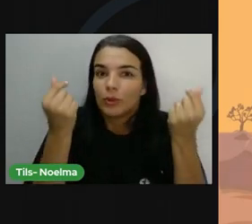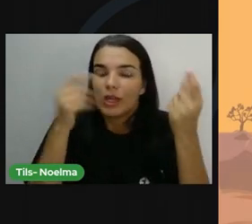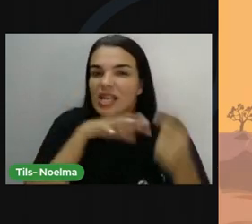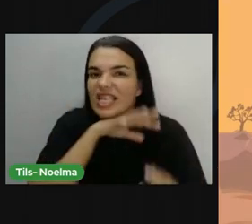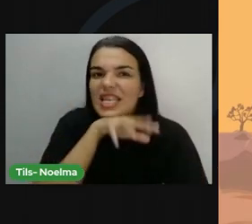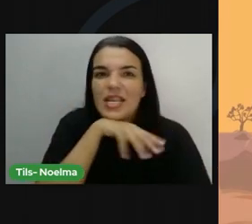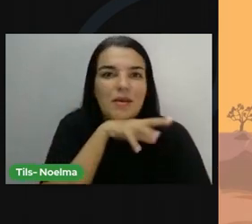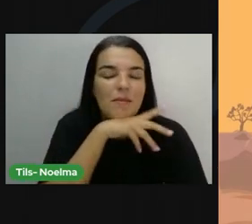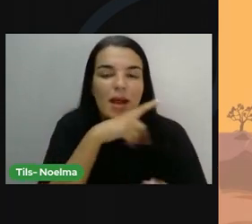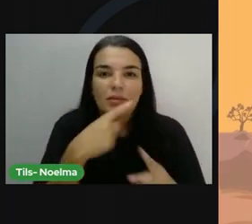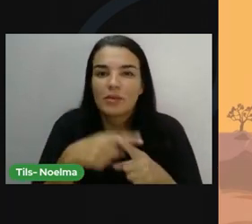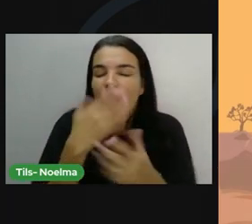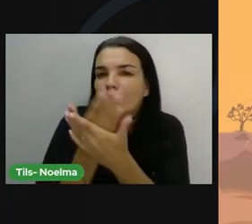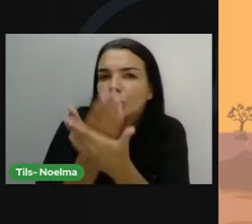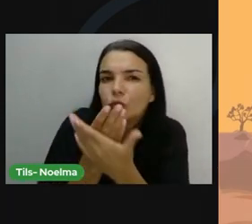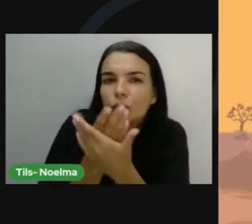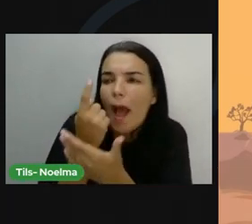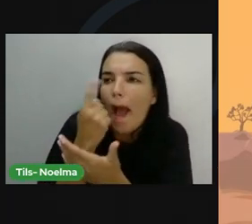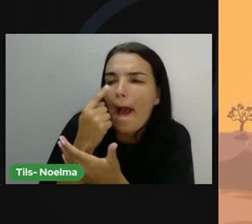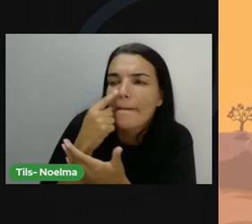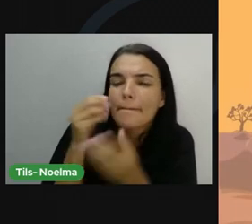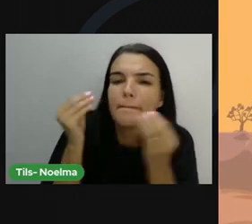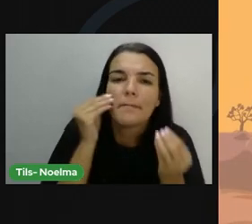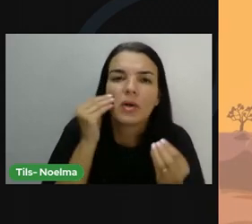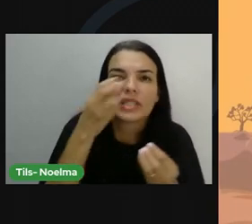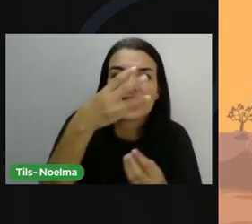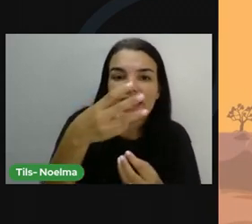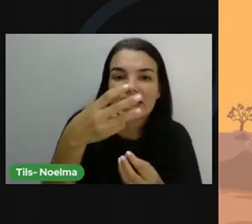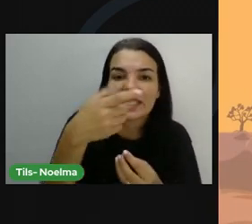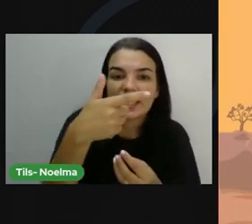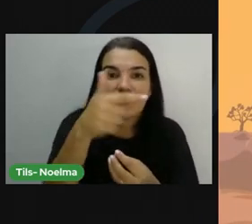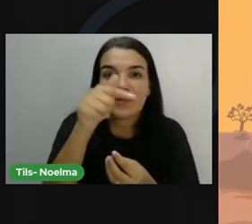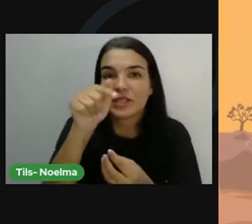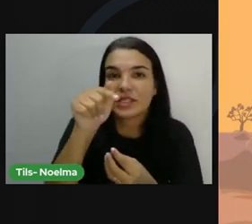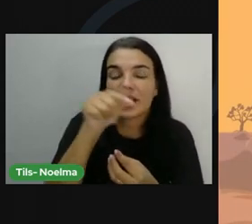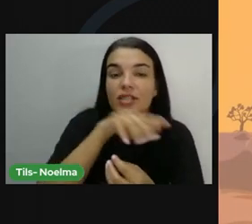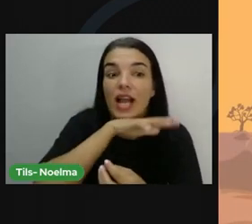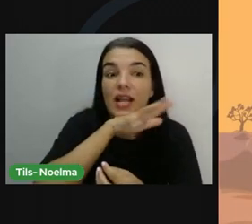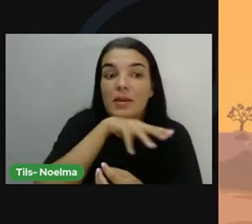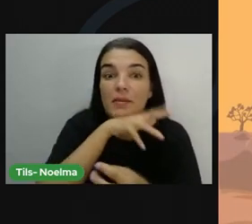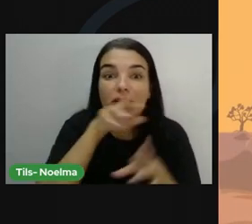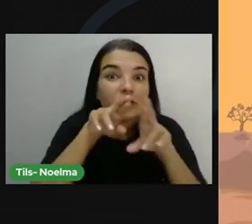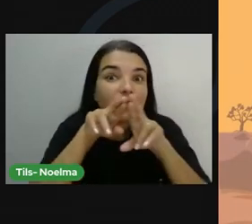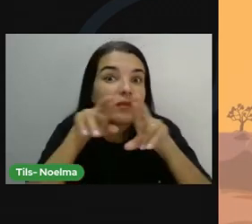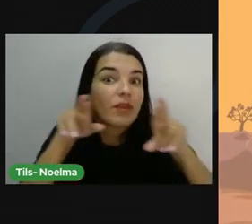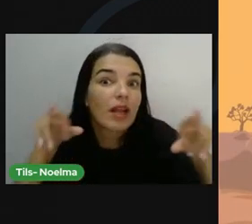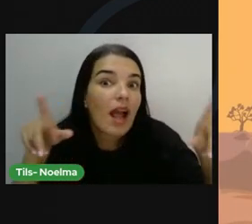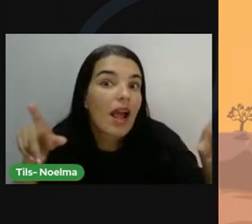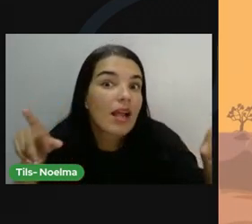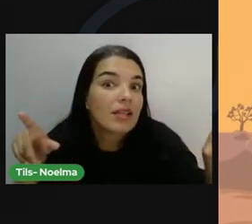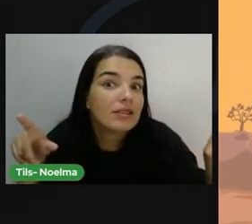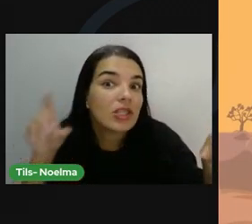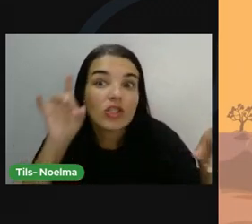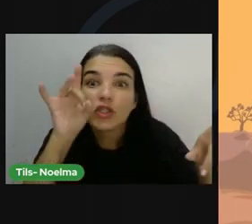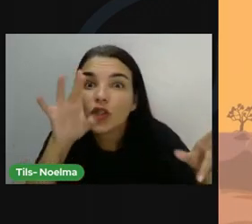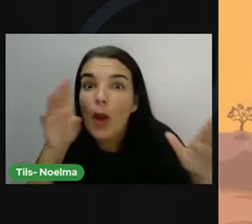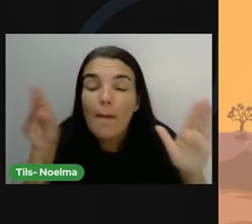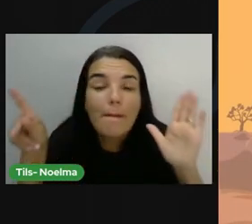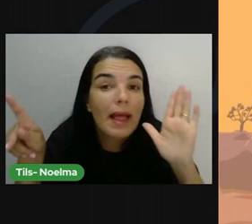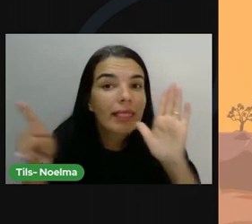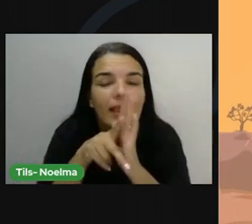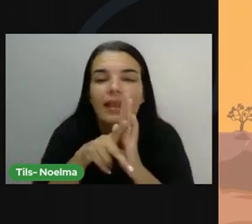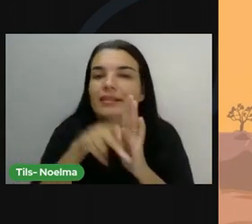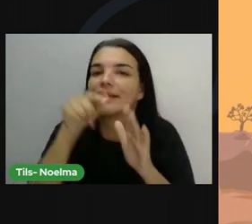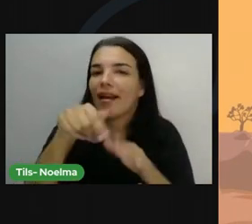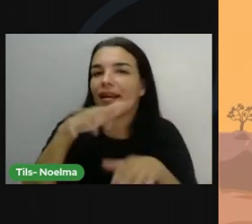existência de aproximadamente 327 espécies edêmicas, ou seja, animais que somente existem naquele